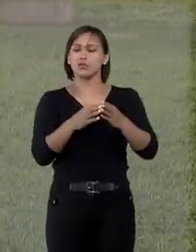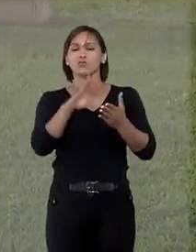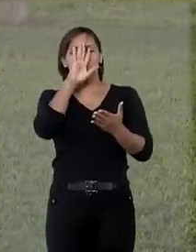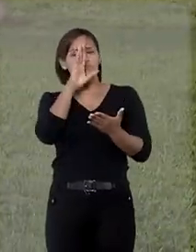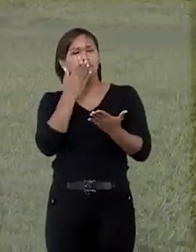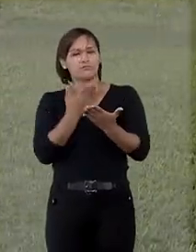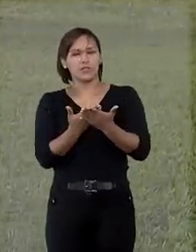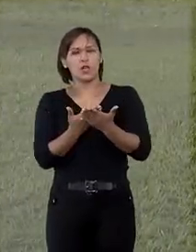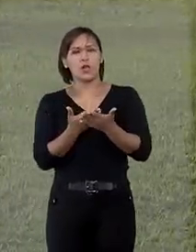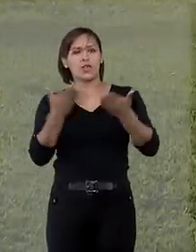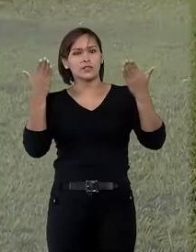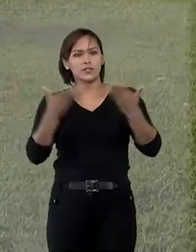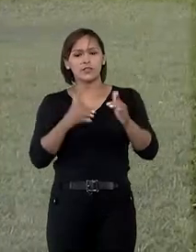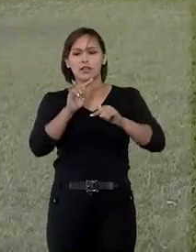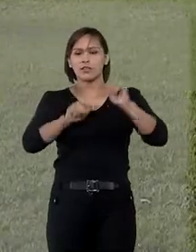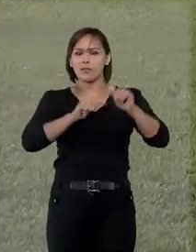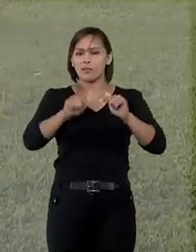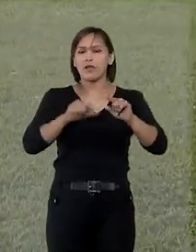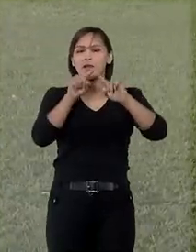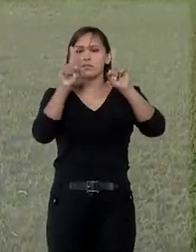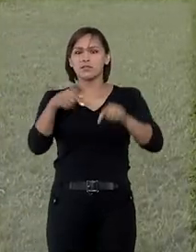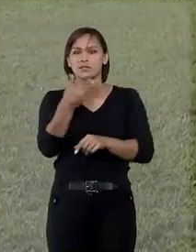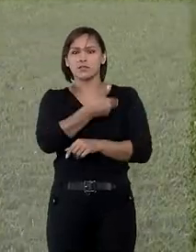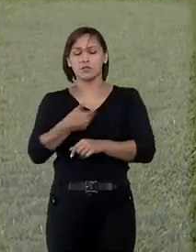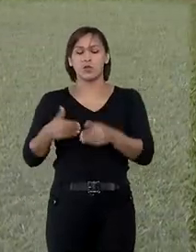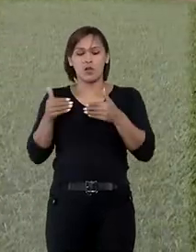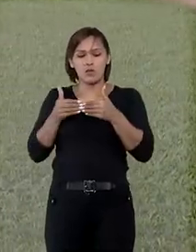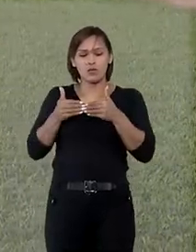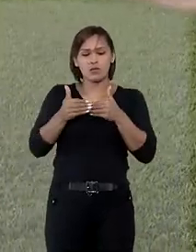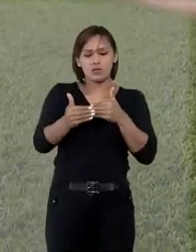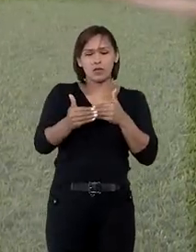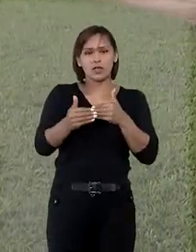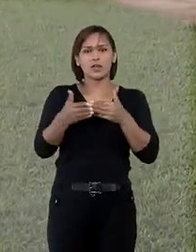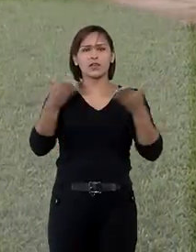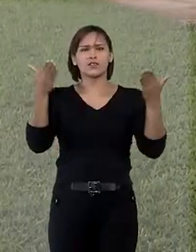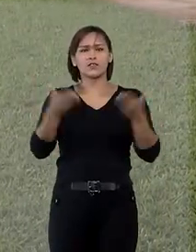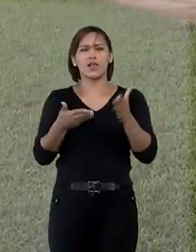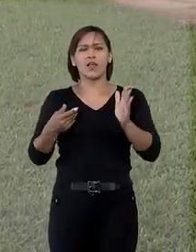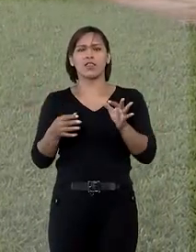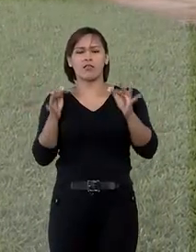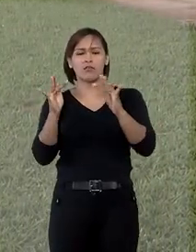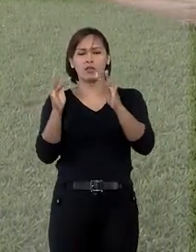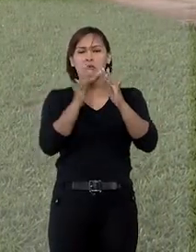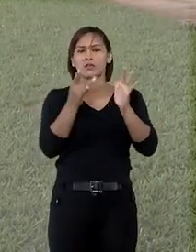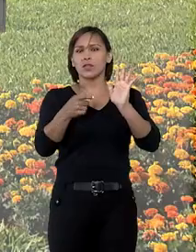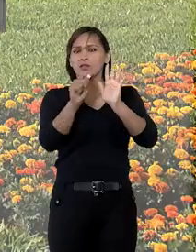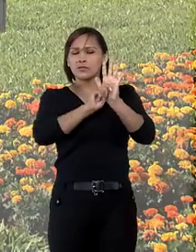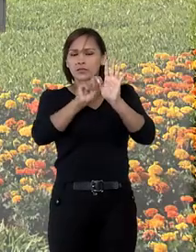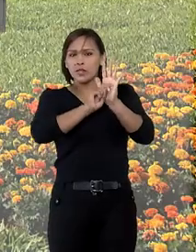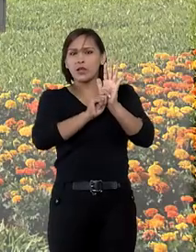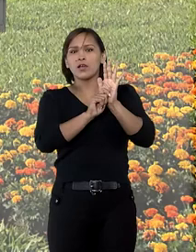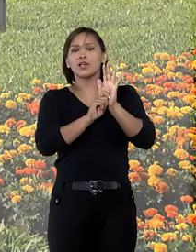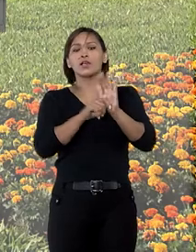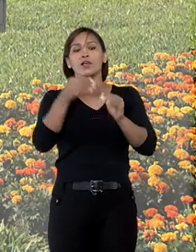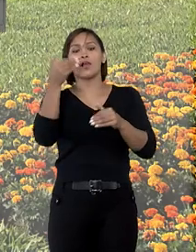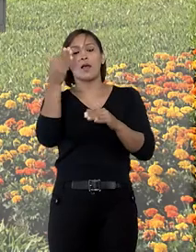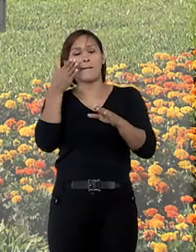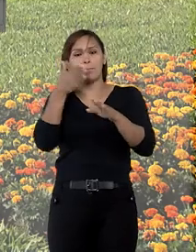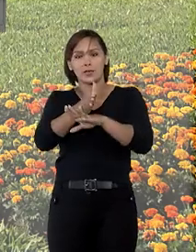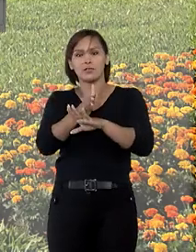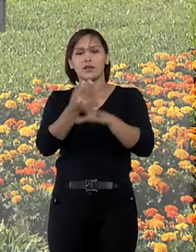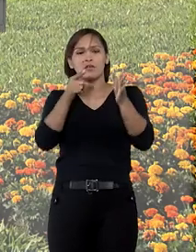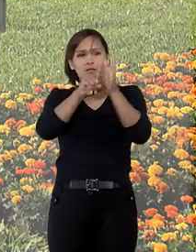considerou o fato dele já trabalhar no serviço público, o longo período desde que teve contato com entorpecentes e a aprovação na